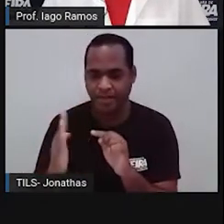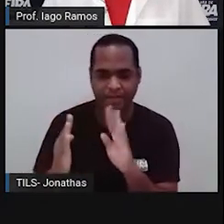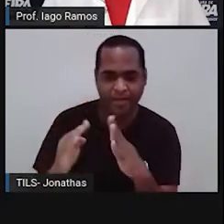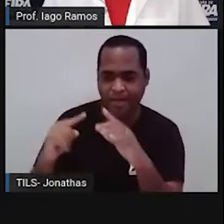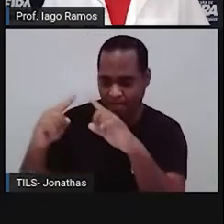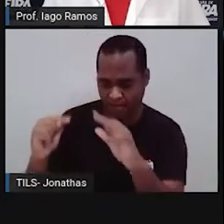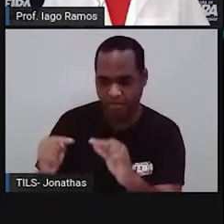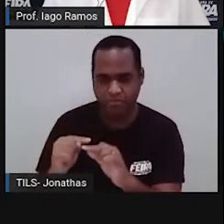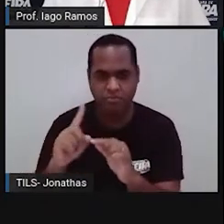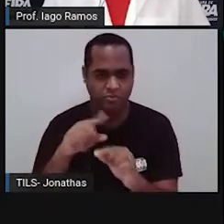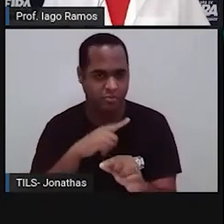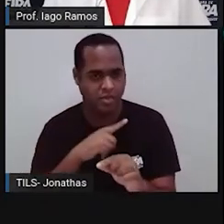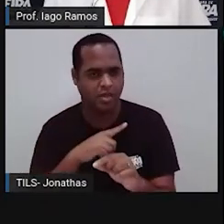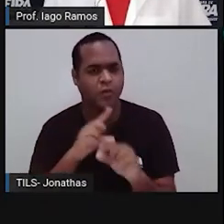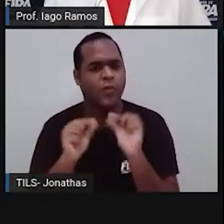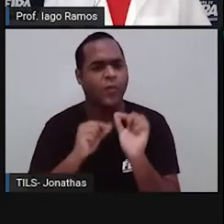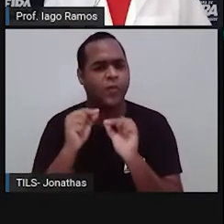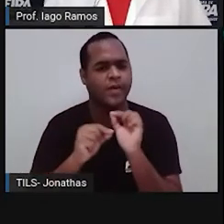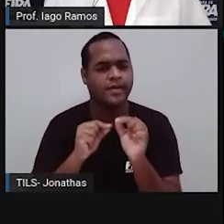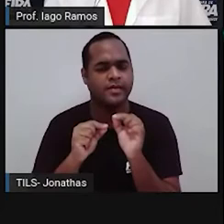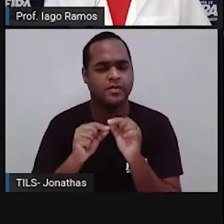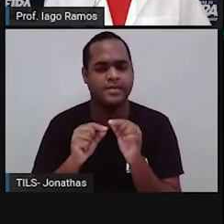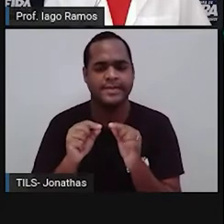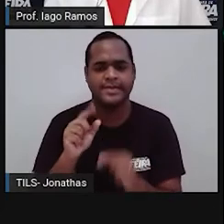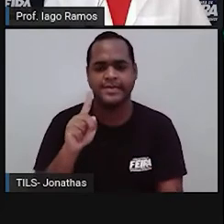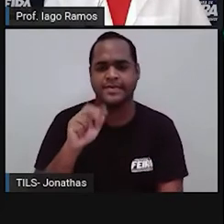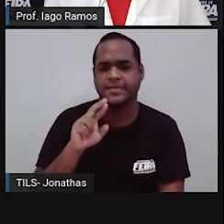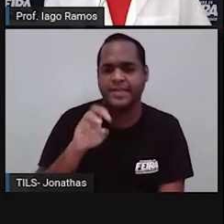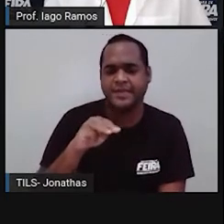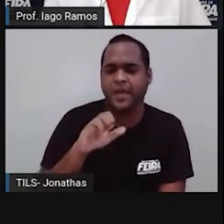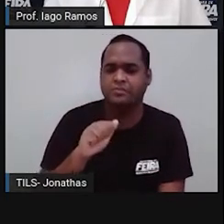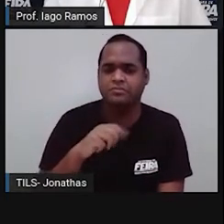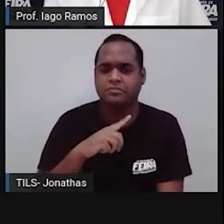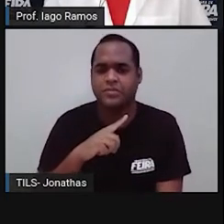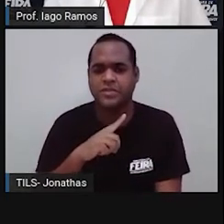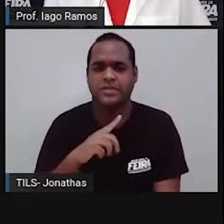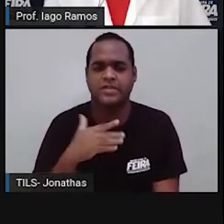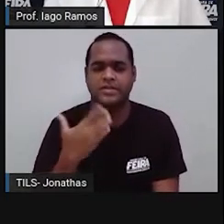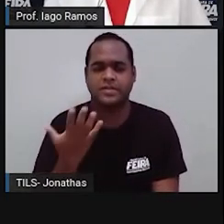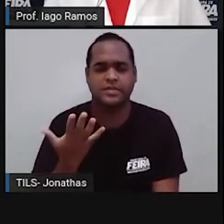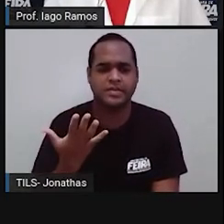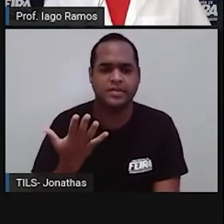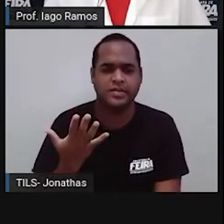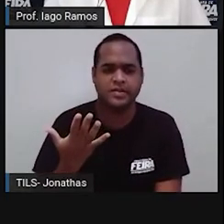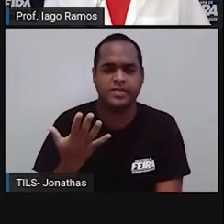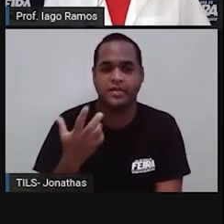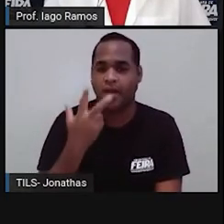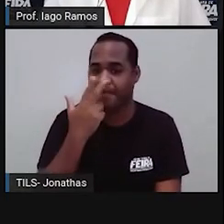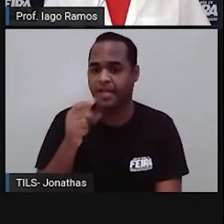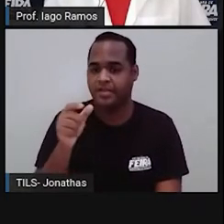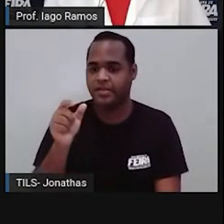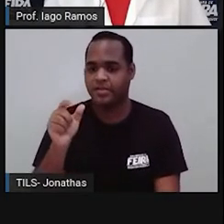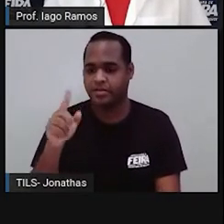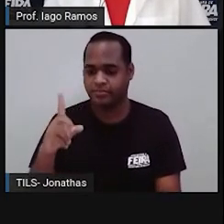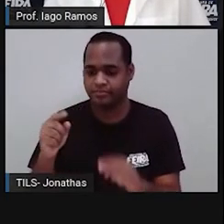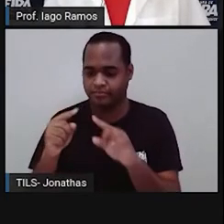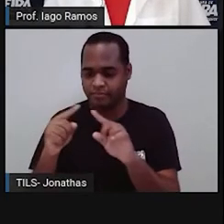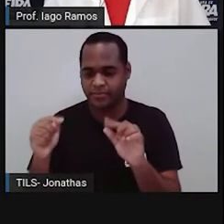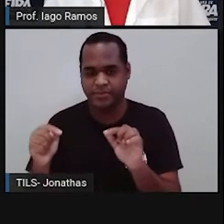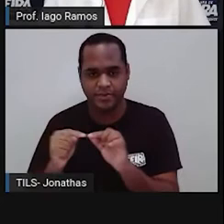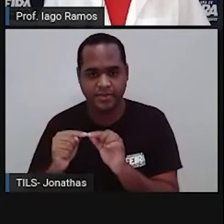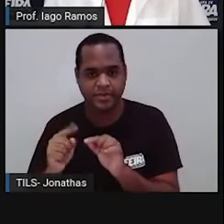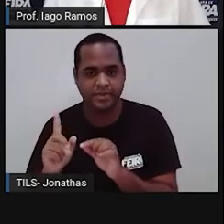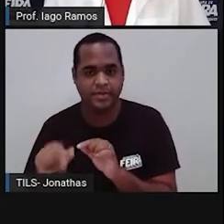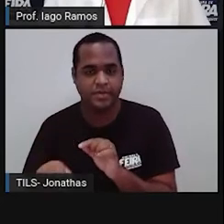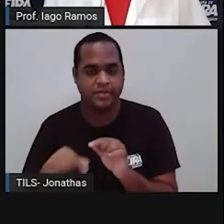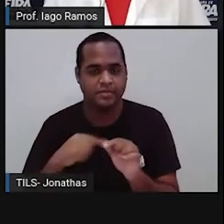que está ali em cima? Prisma? Hum, prisma não. Prisma nas faces laterais tem retângulos, né? É a esfera.